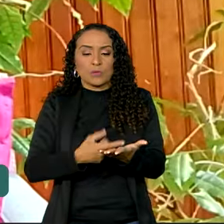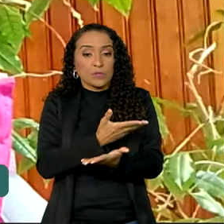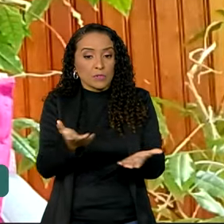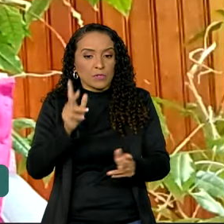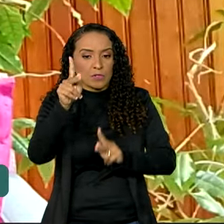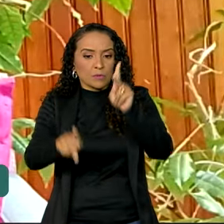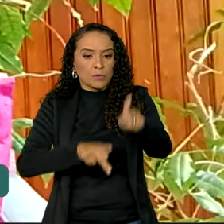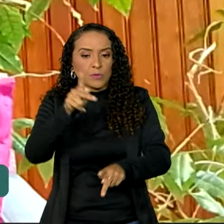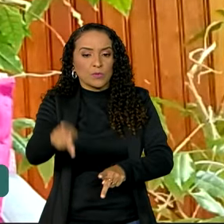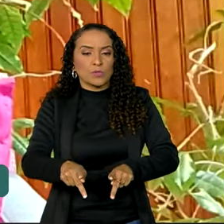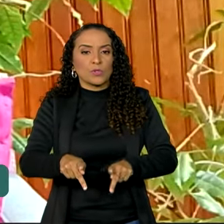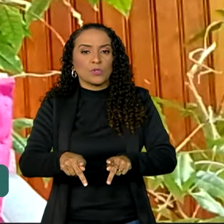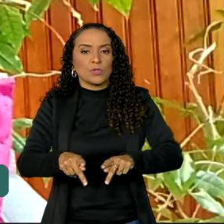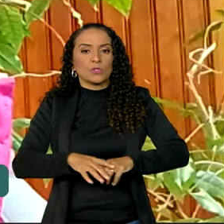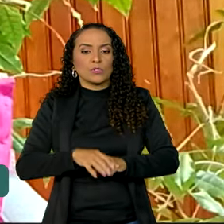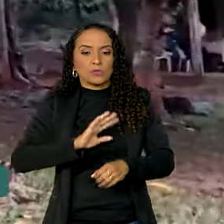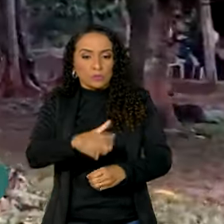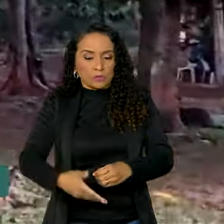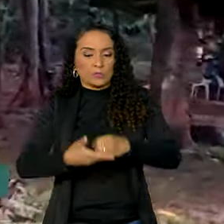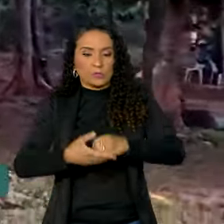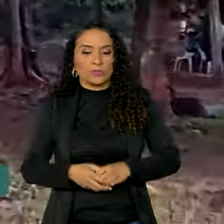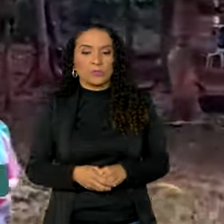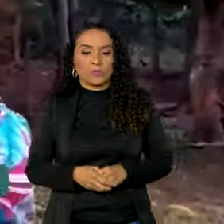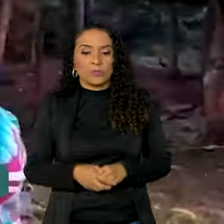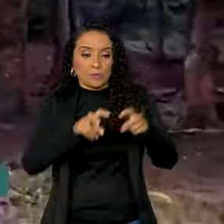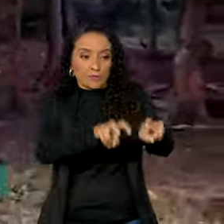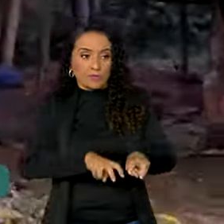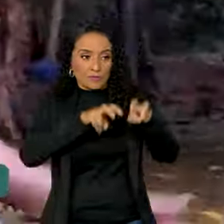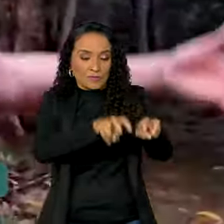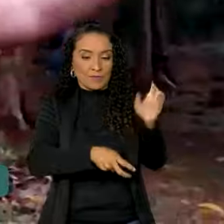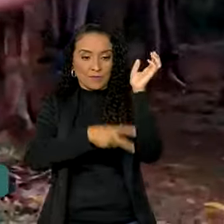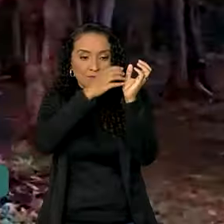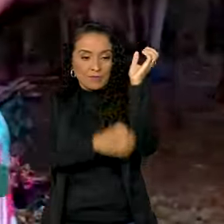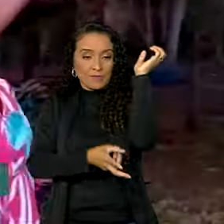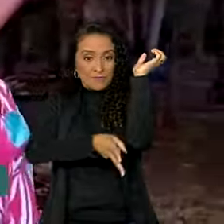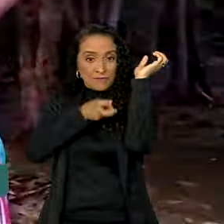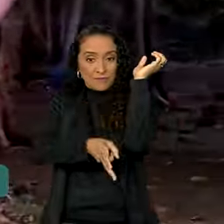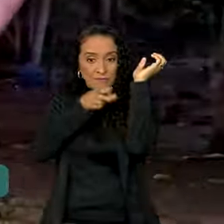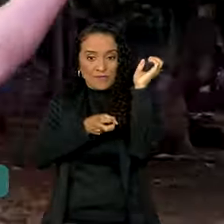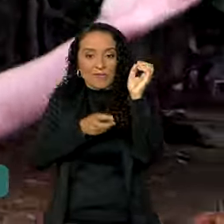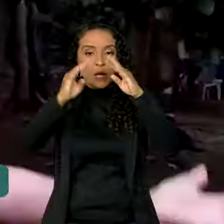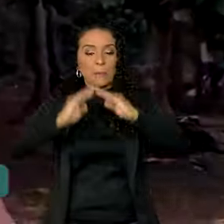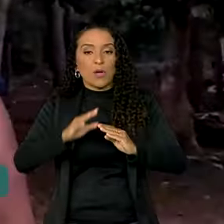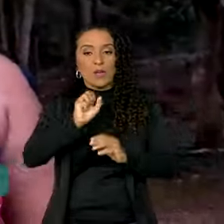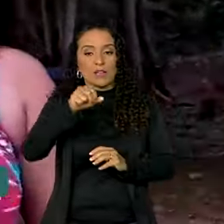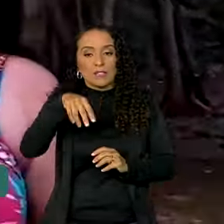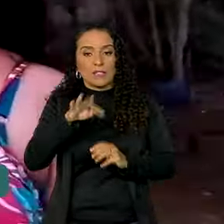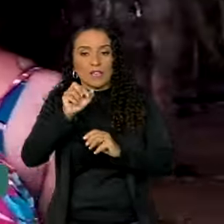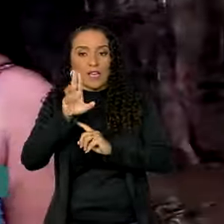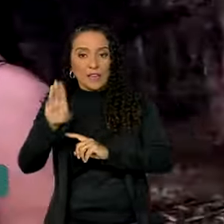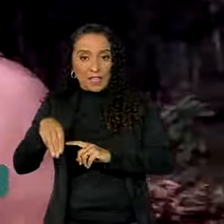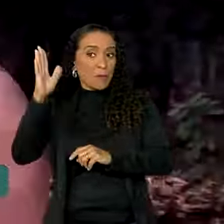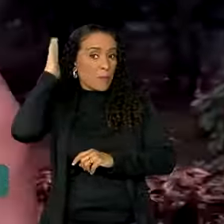populações com esse uso sustentável. A agroextrativista Rosi Nilce, que mora em Santarém, no Pará, fala